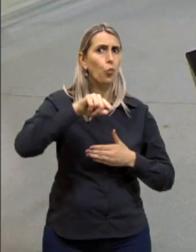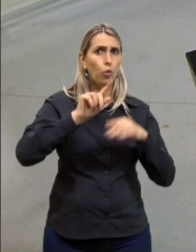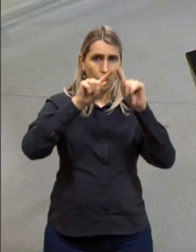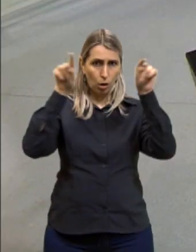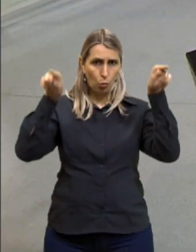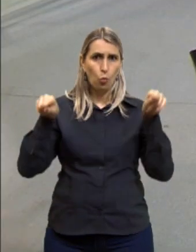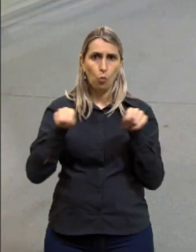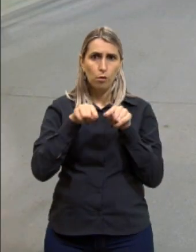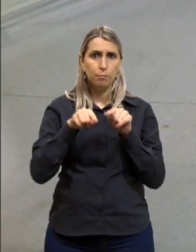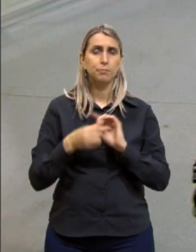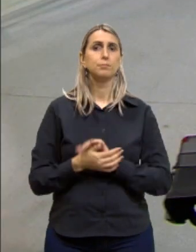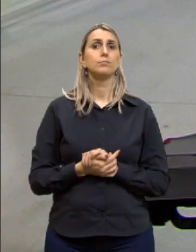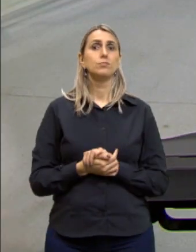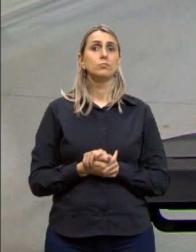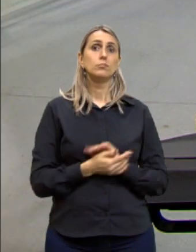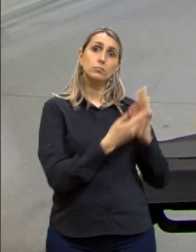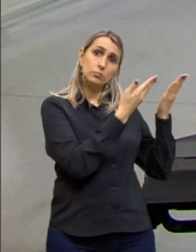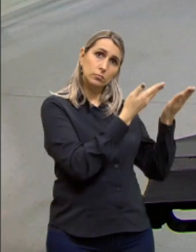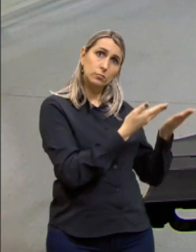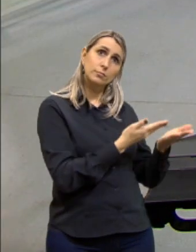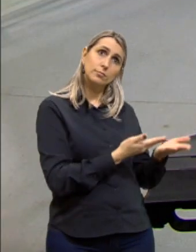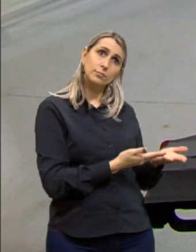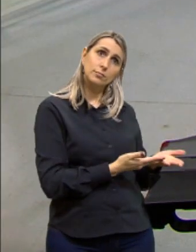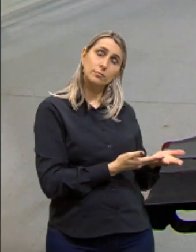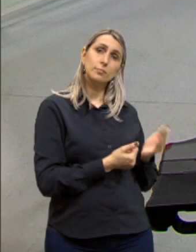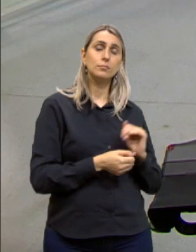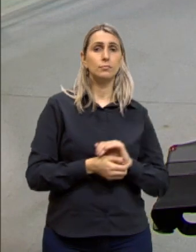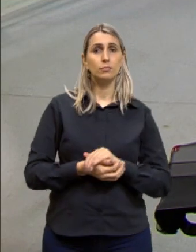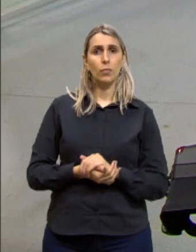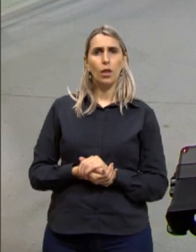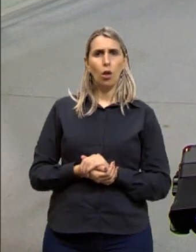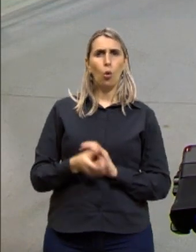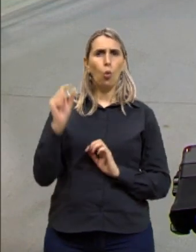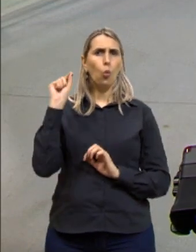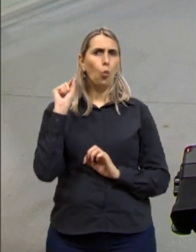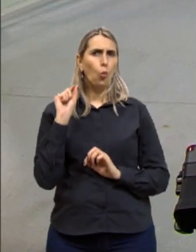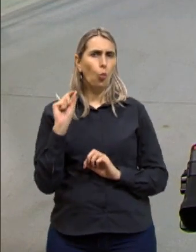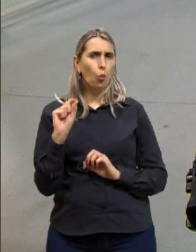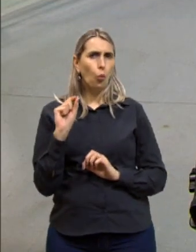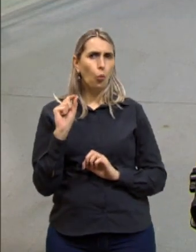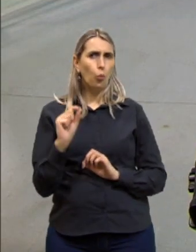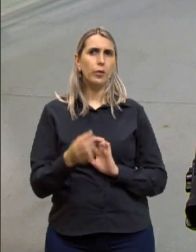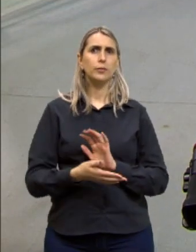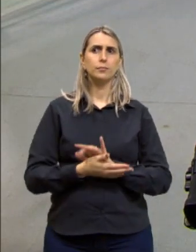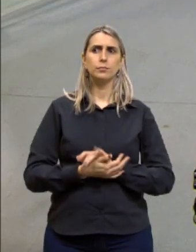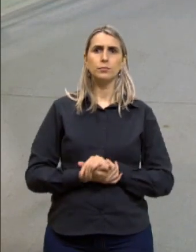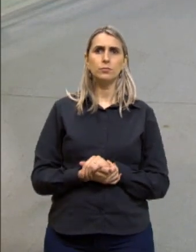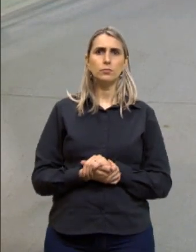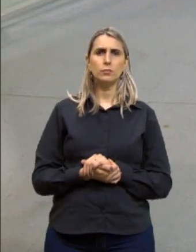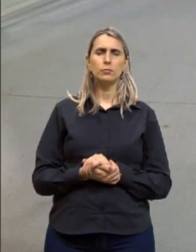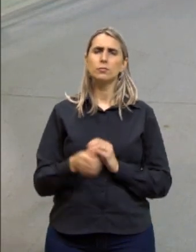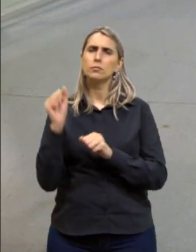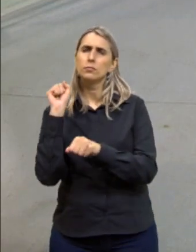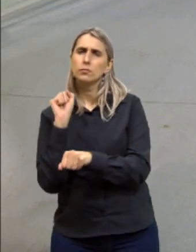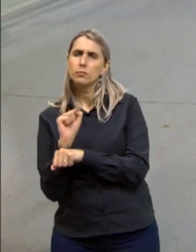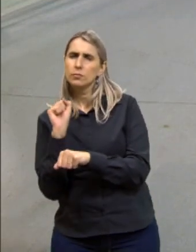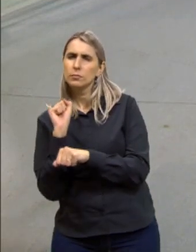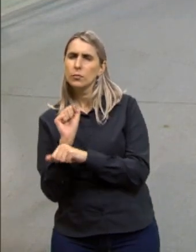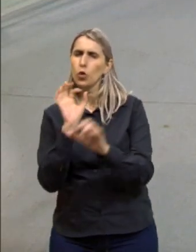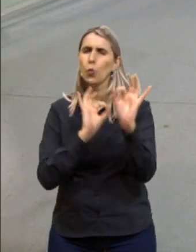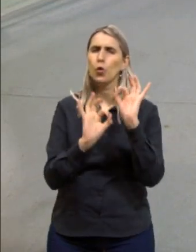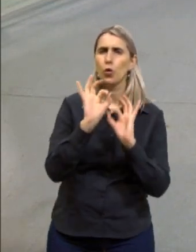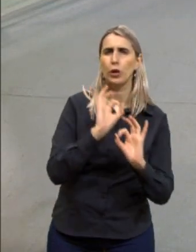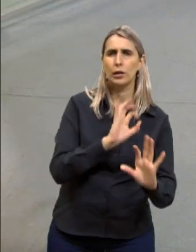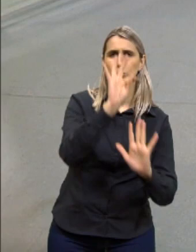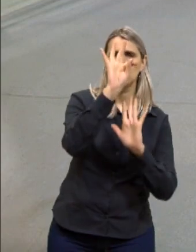aqui para a gente colocar o que que eles esperam de um projeto,